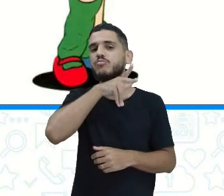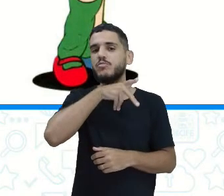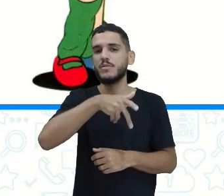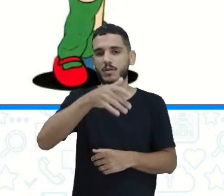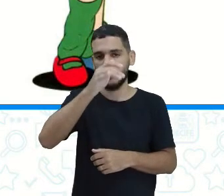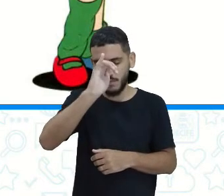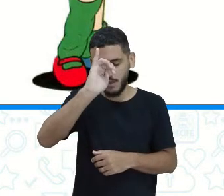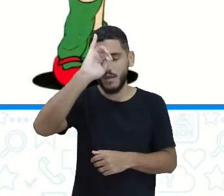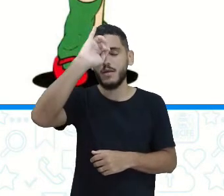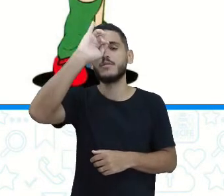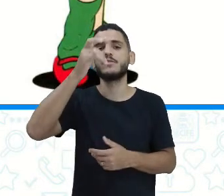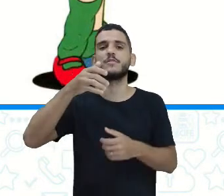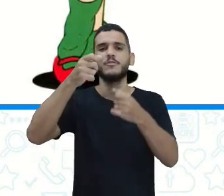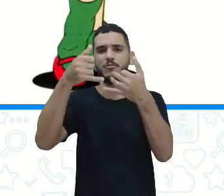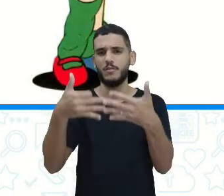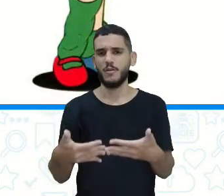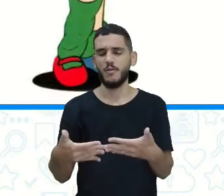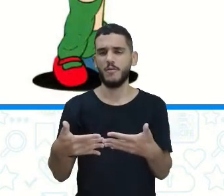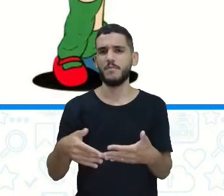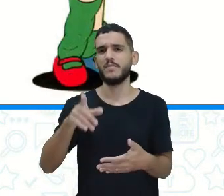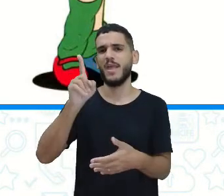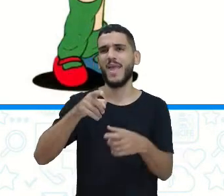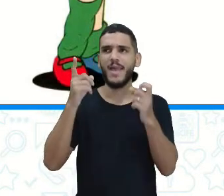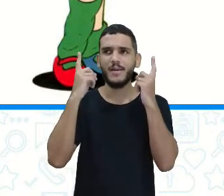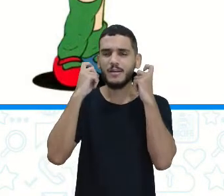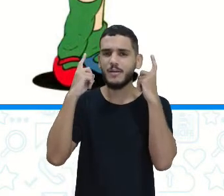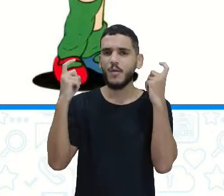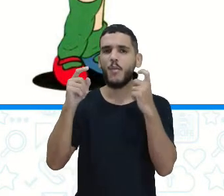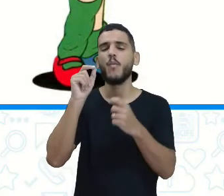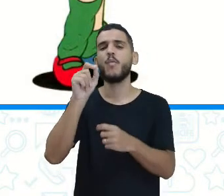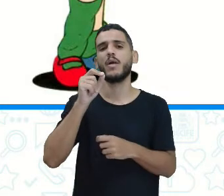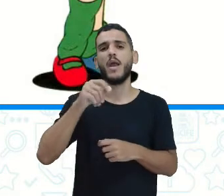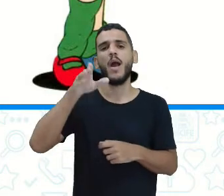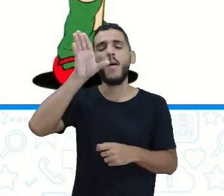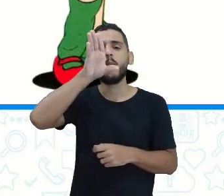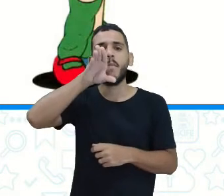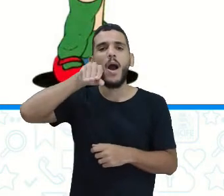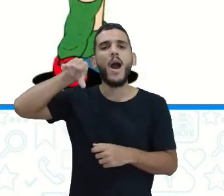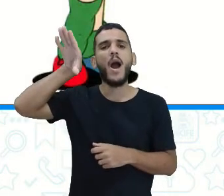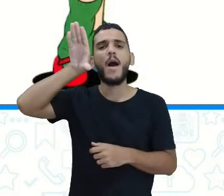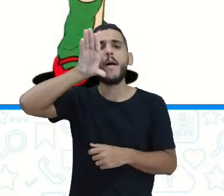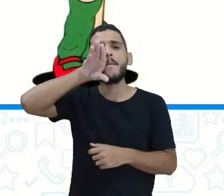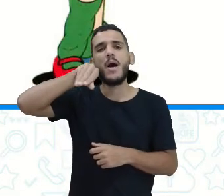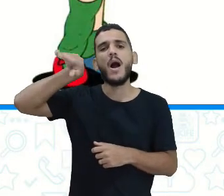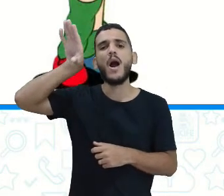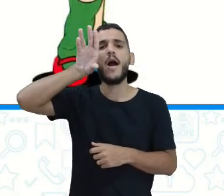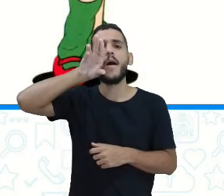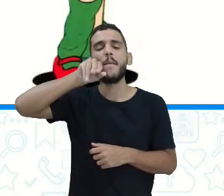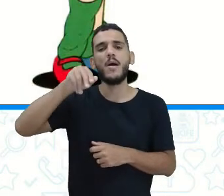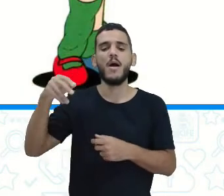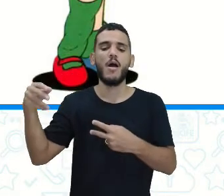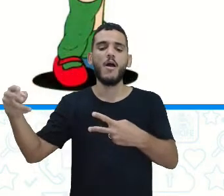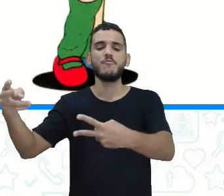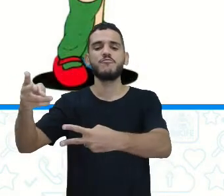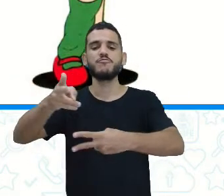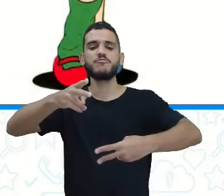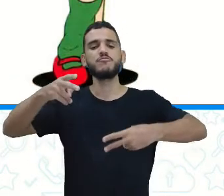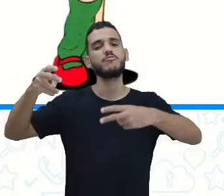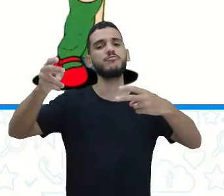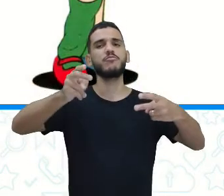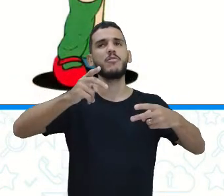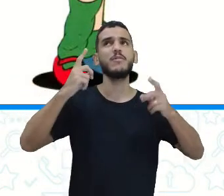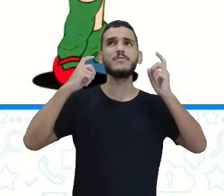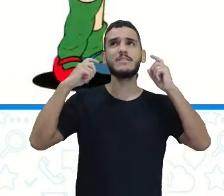Estes zumbidos são os sons orais que voam soltos no espaço. Não